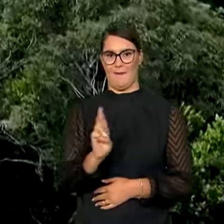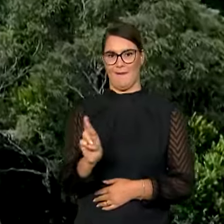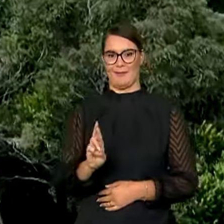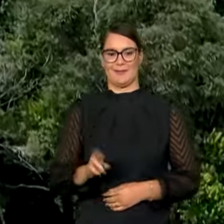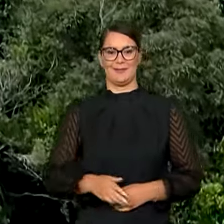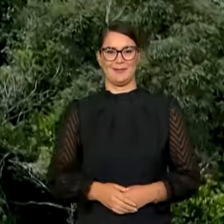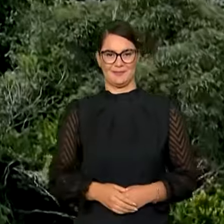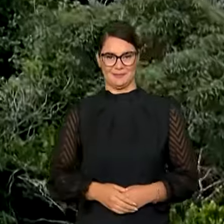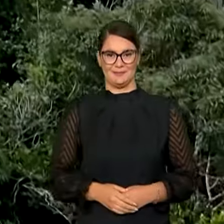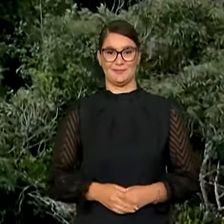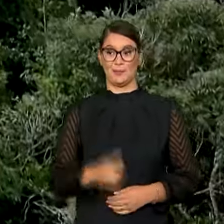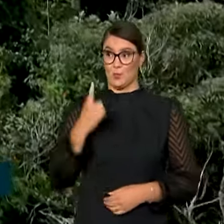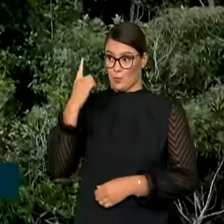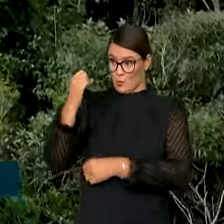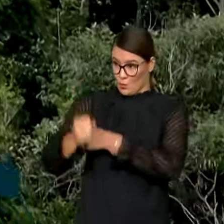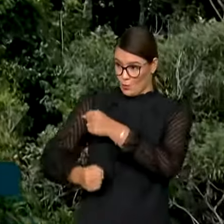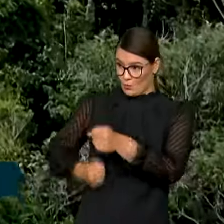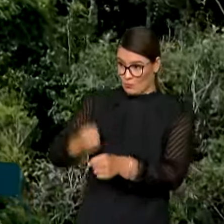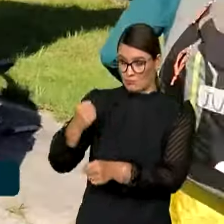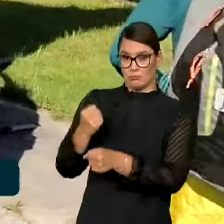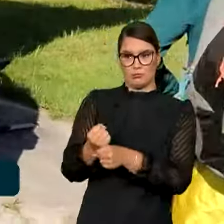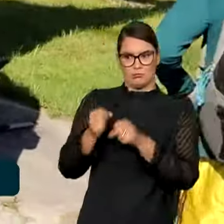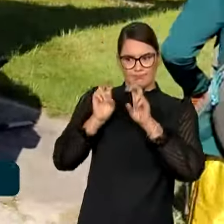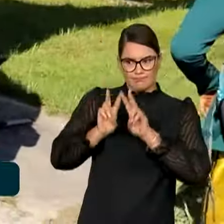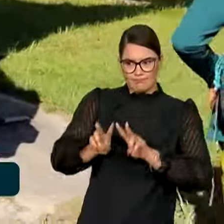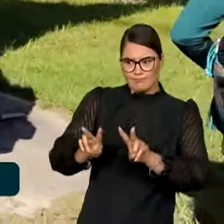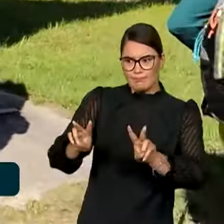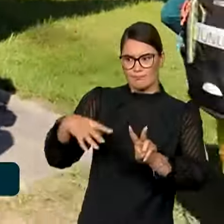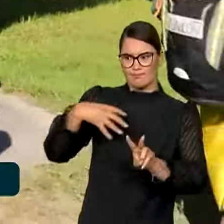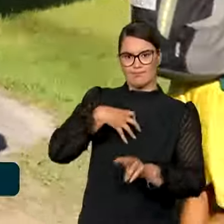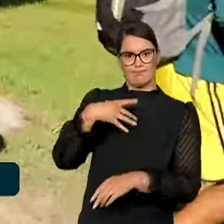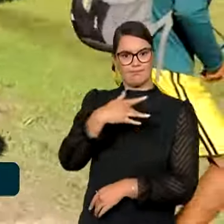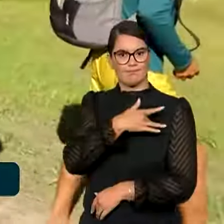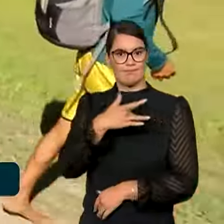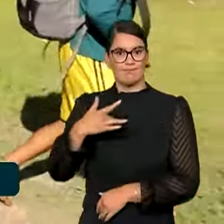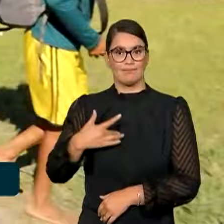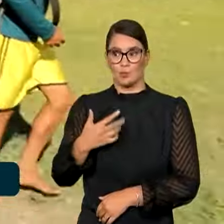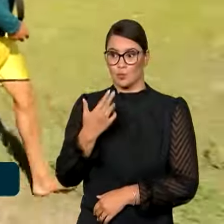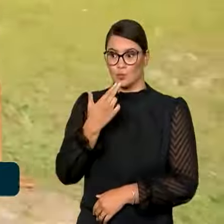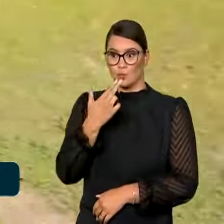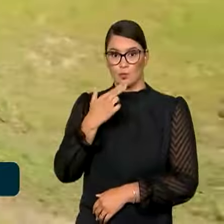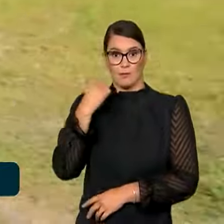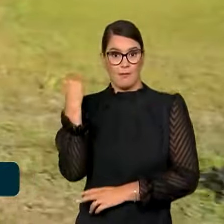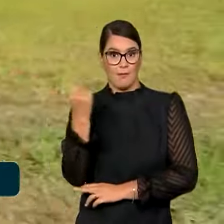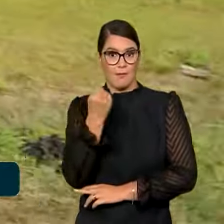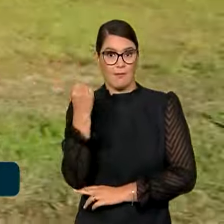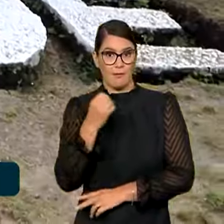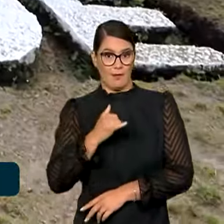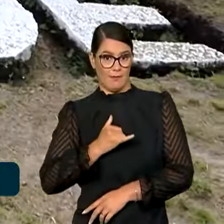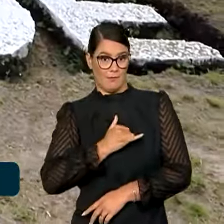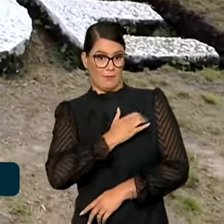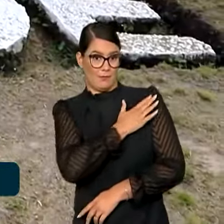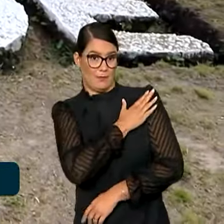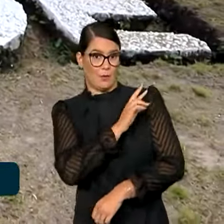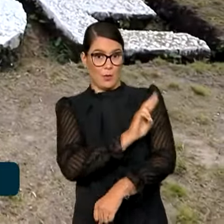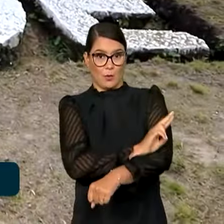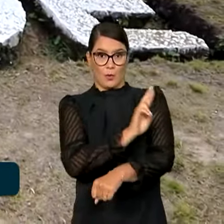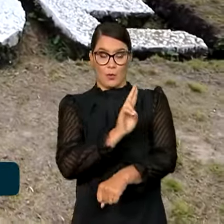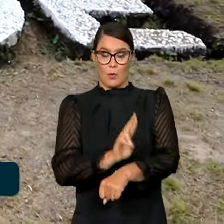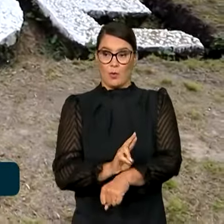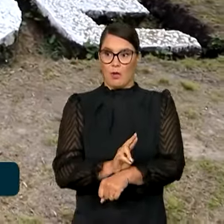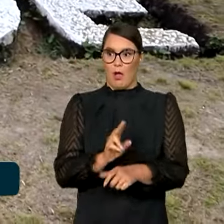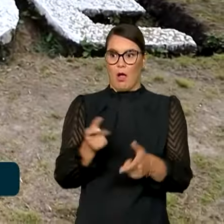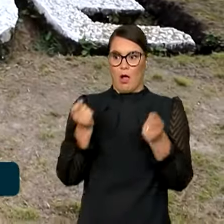Quase um ano depois de reconhecer a situação sanitária e nutricional grave do povo Yanomami em Roraima e decretar